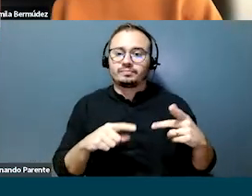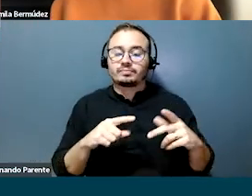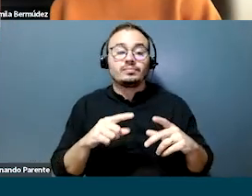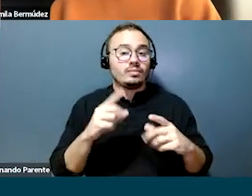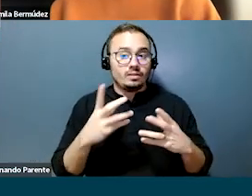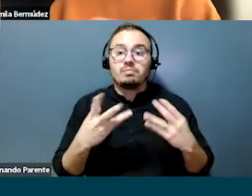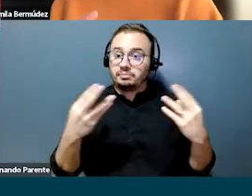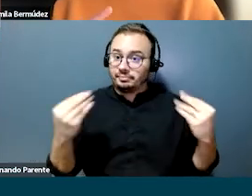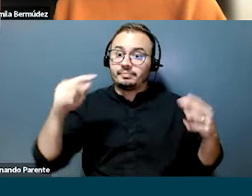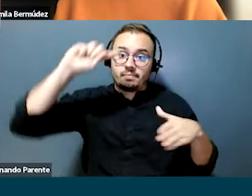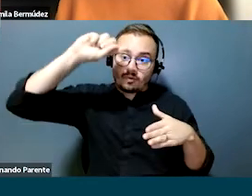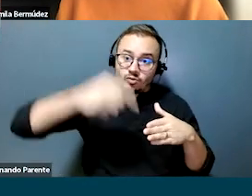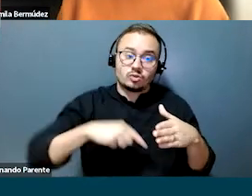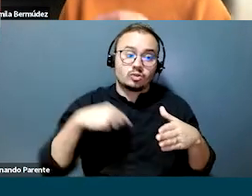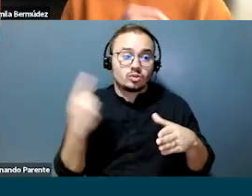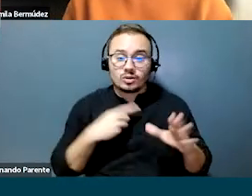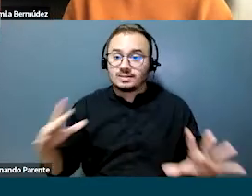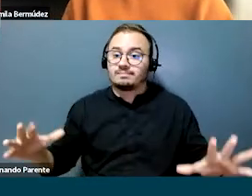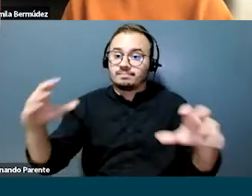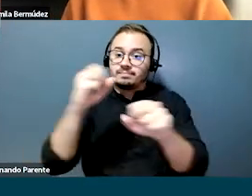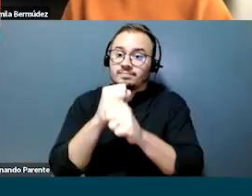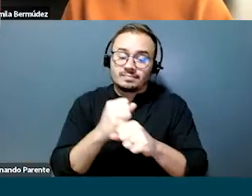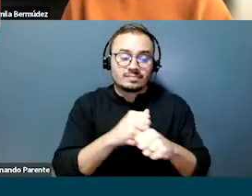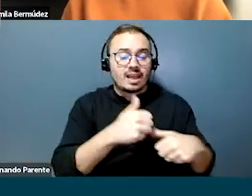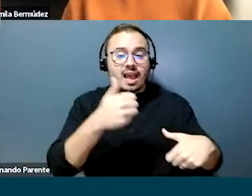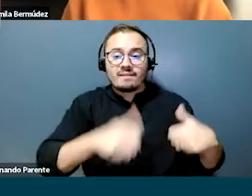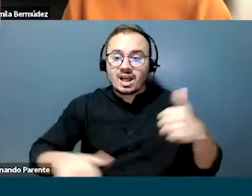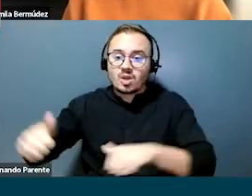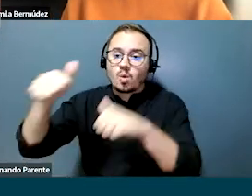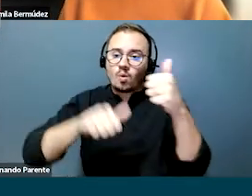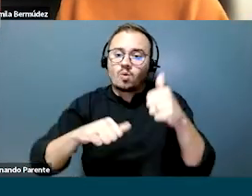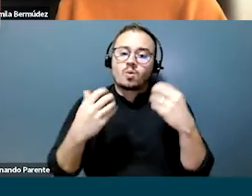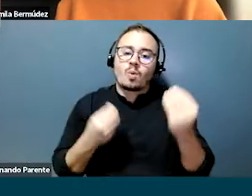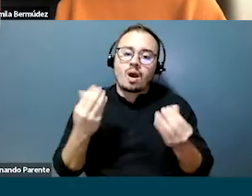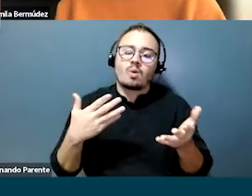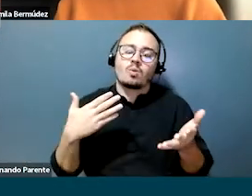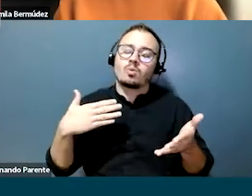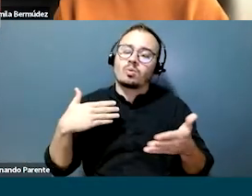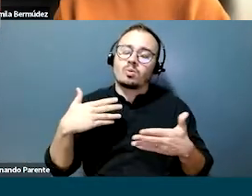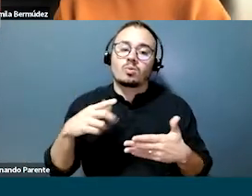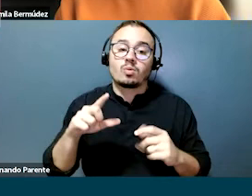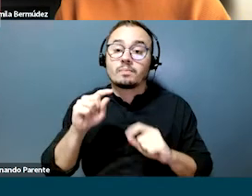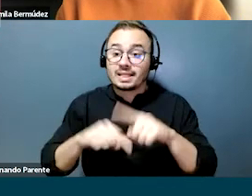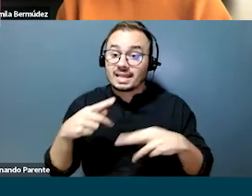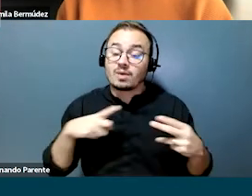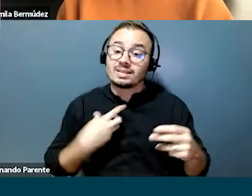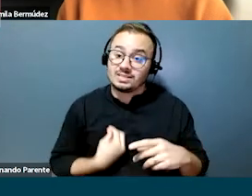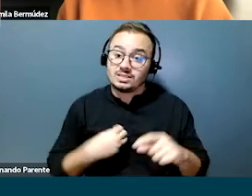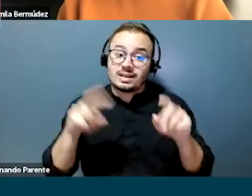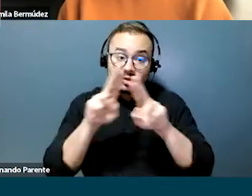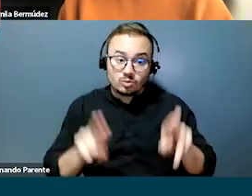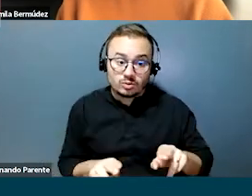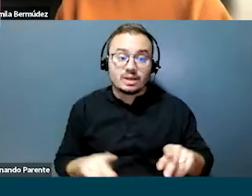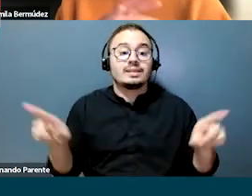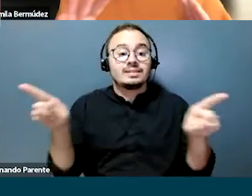de outros mercados. E essa foi a nossa forma de acessar o conhecimento existente instalado na Natura para acelerar nossa análise e entendimento. E para